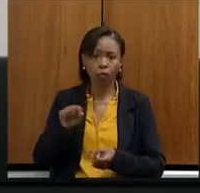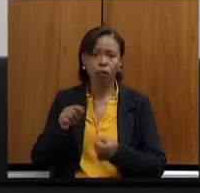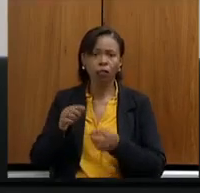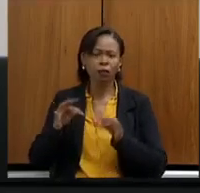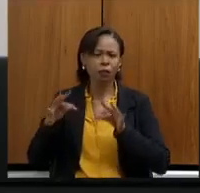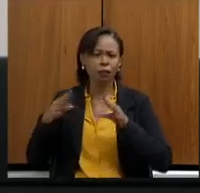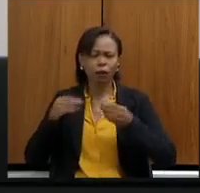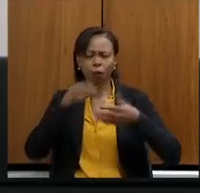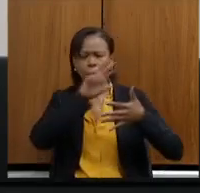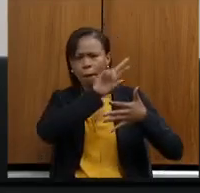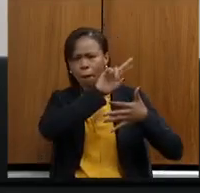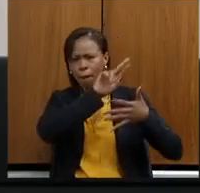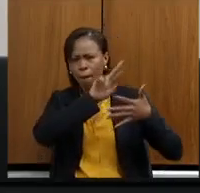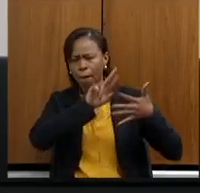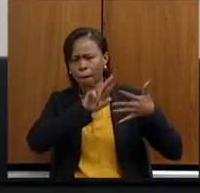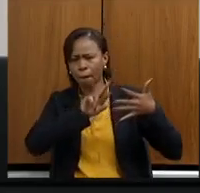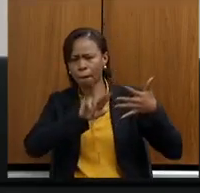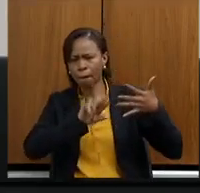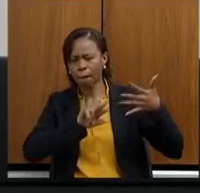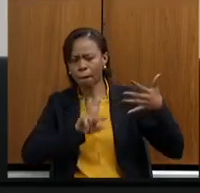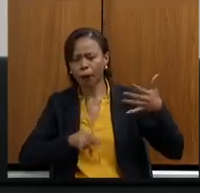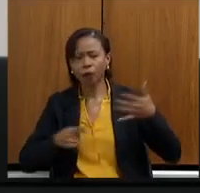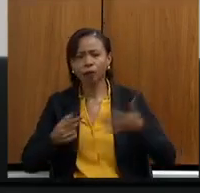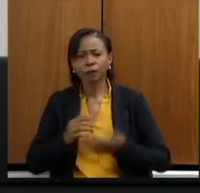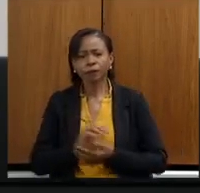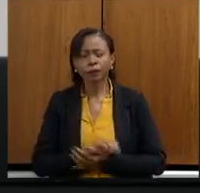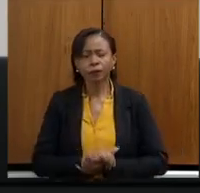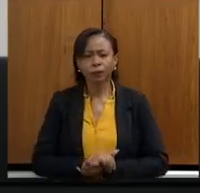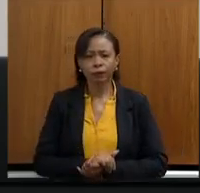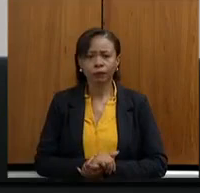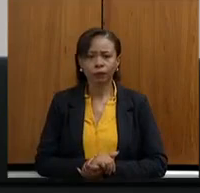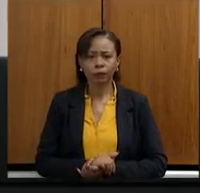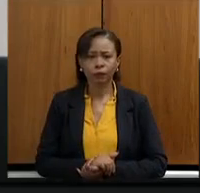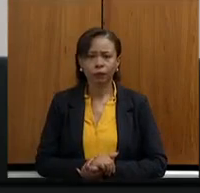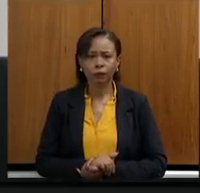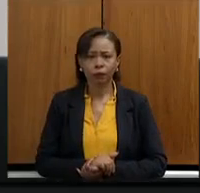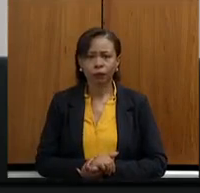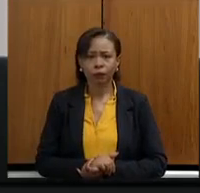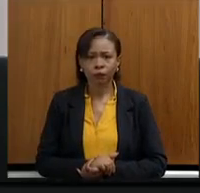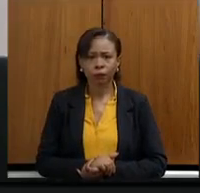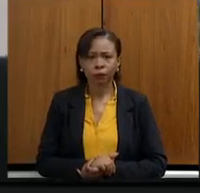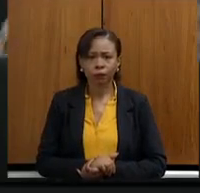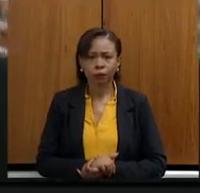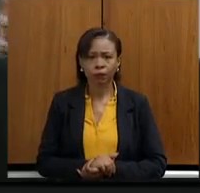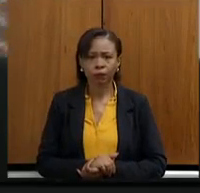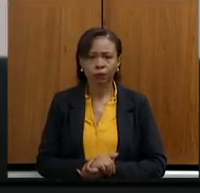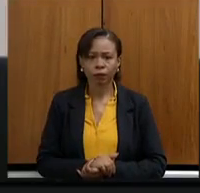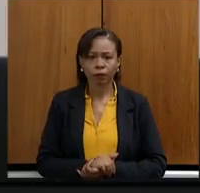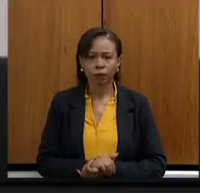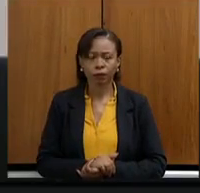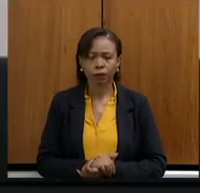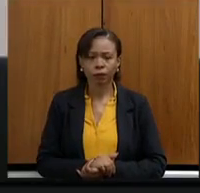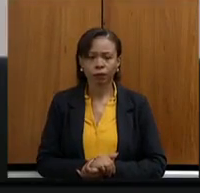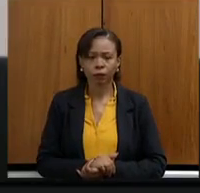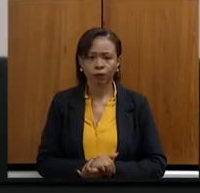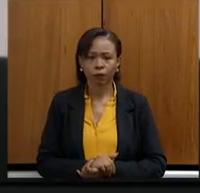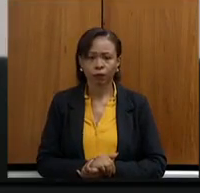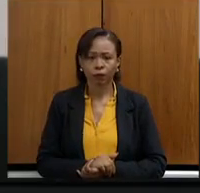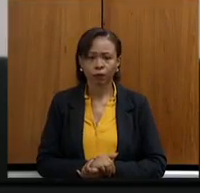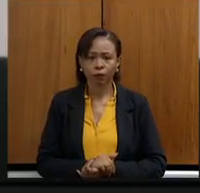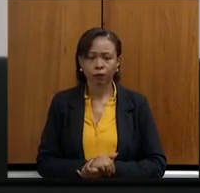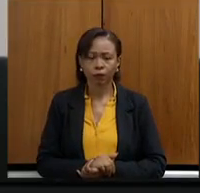Onça, São José, Biquinha, Água Limpa, Cardoso, Limoeiro, Vereda, Bela Vista, Corrego Bonito, Santana,